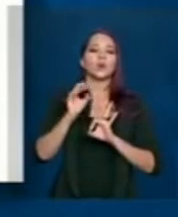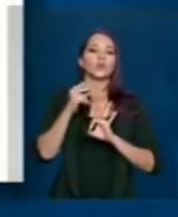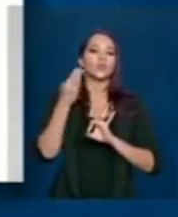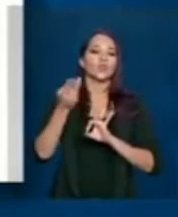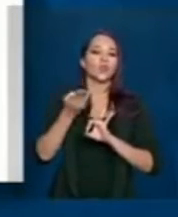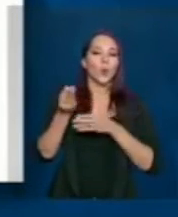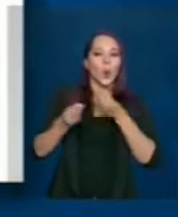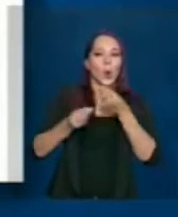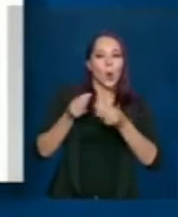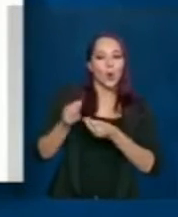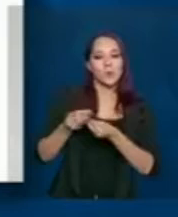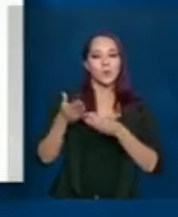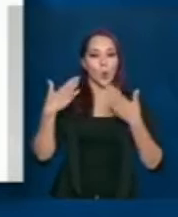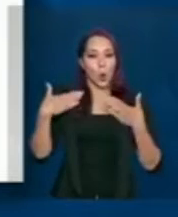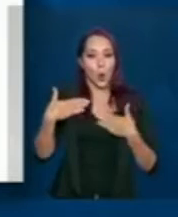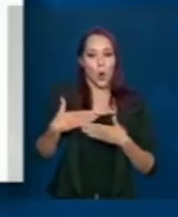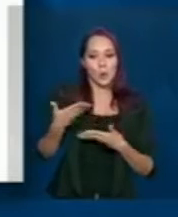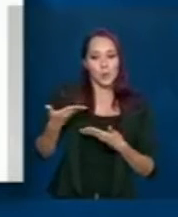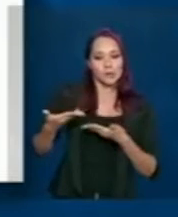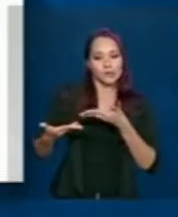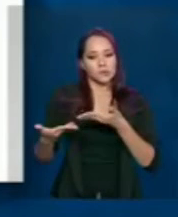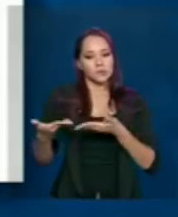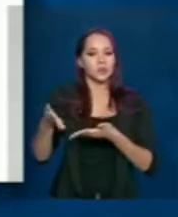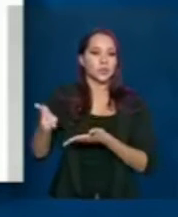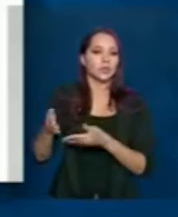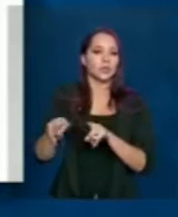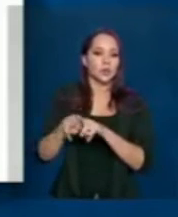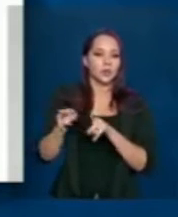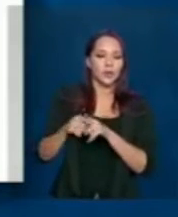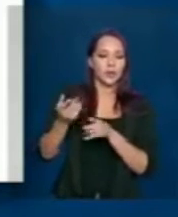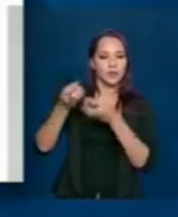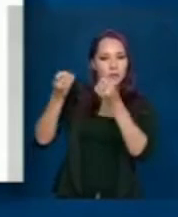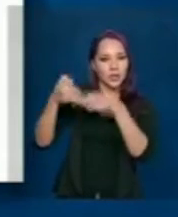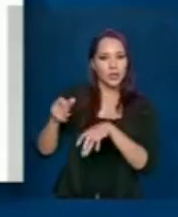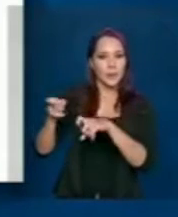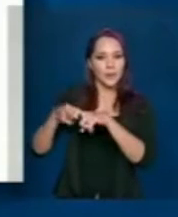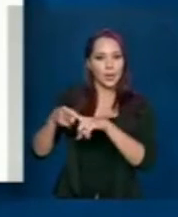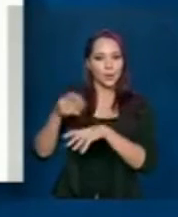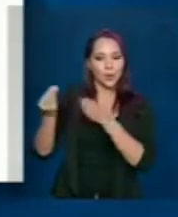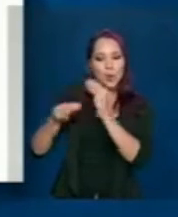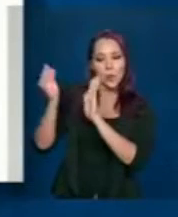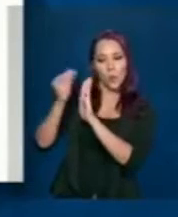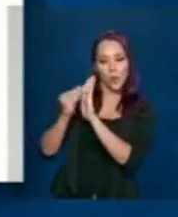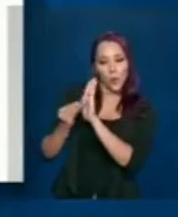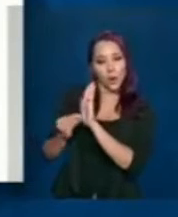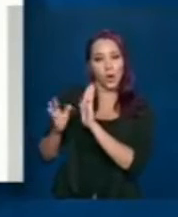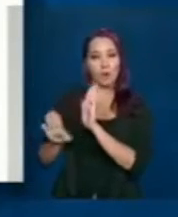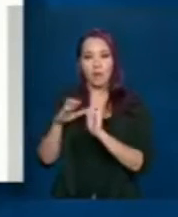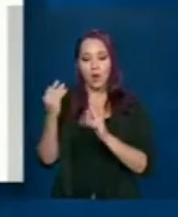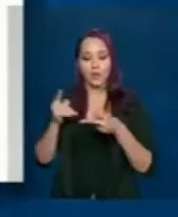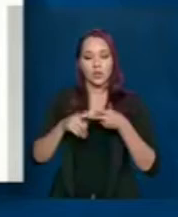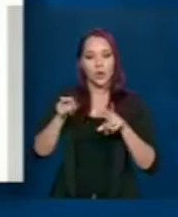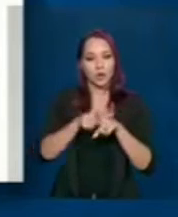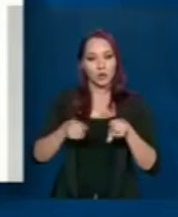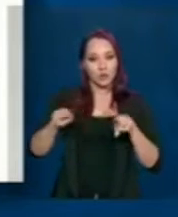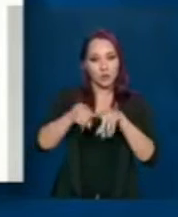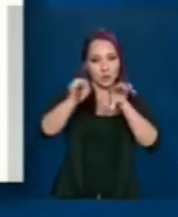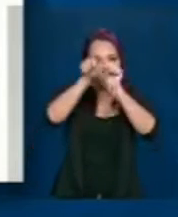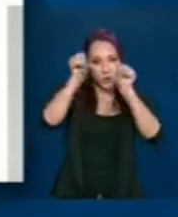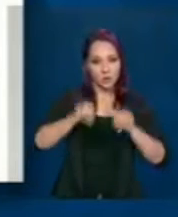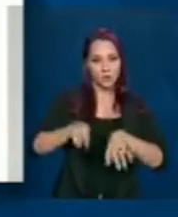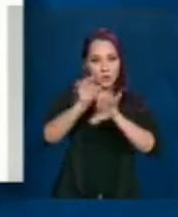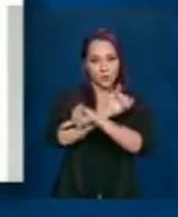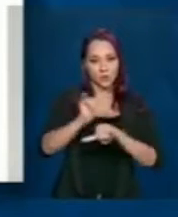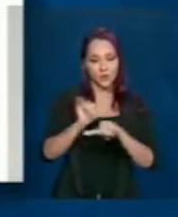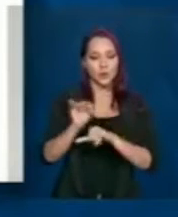corpos no contexto do Covid, também uma nota para médicos sobre o preenchimento de óbito, uma atualização do sistema de informação